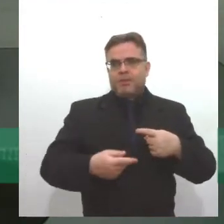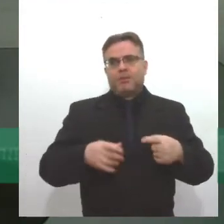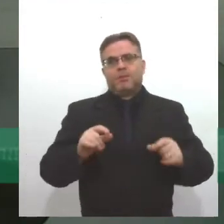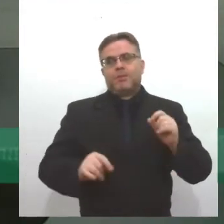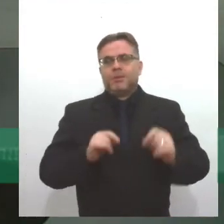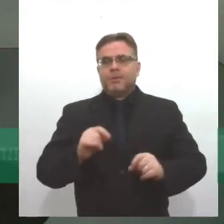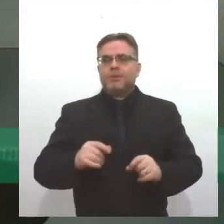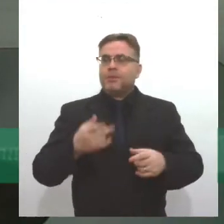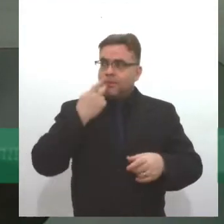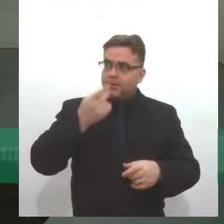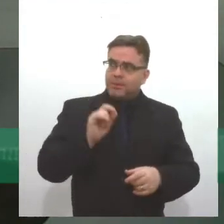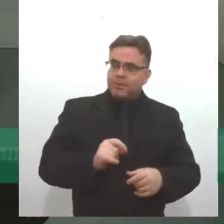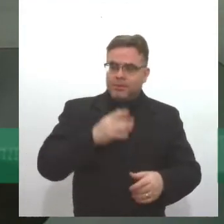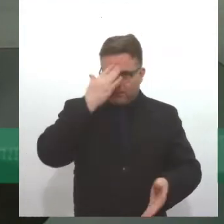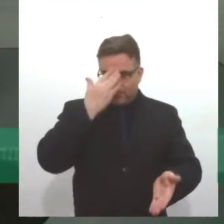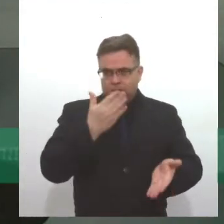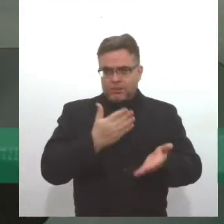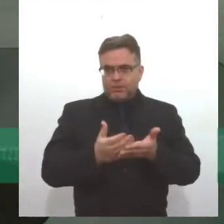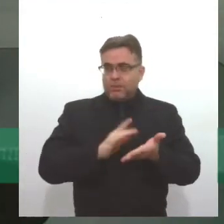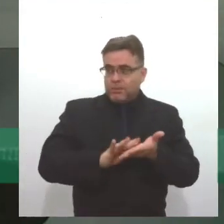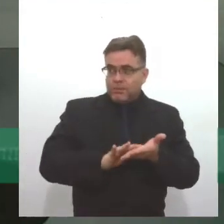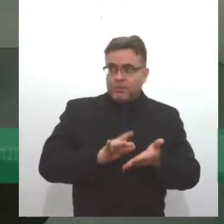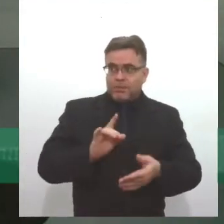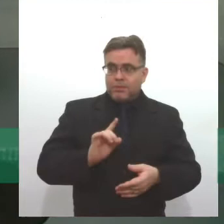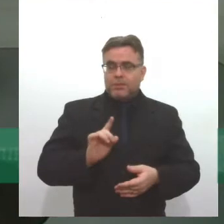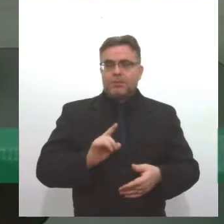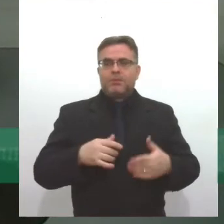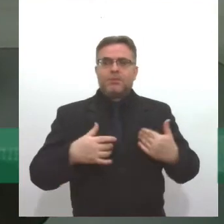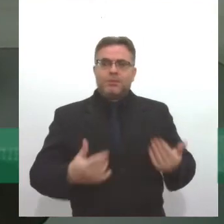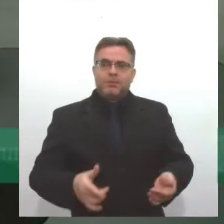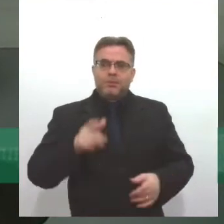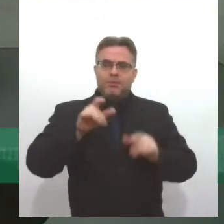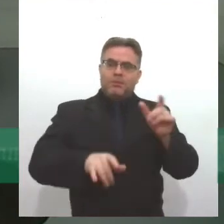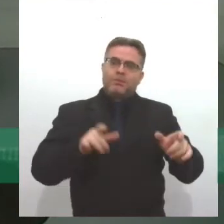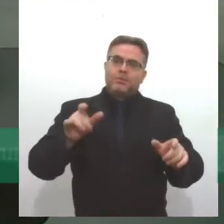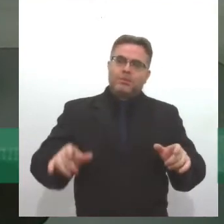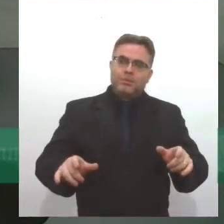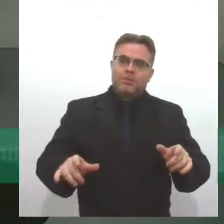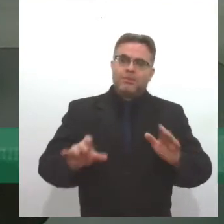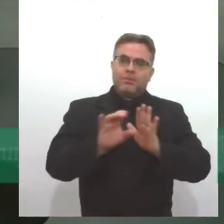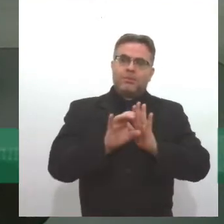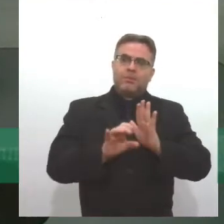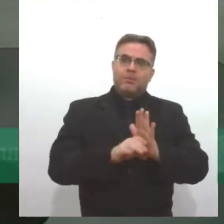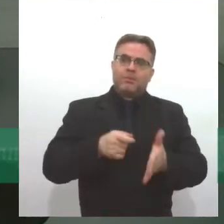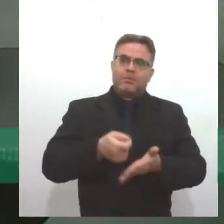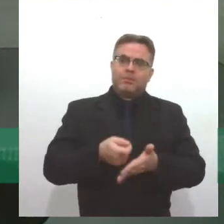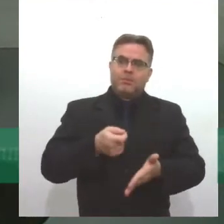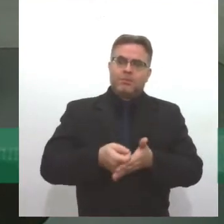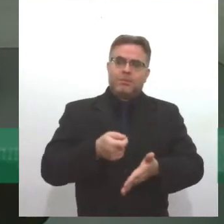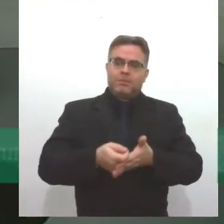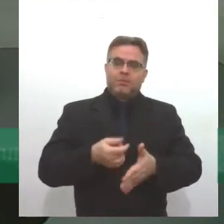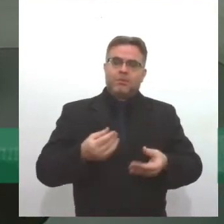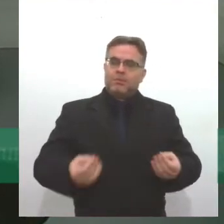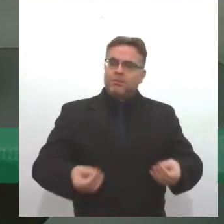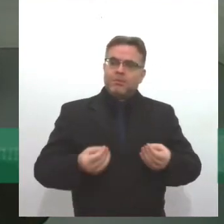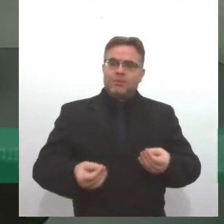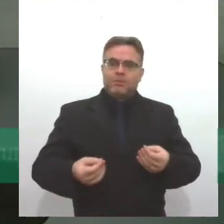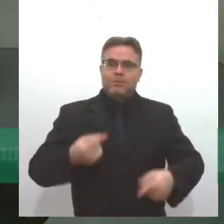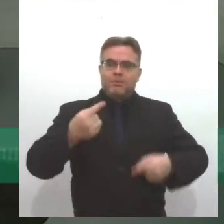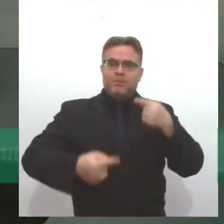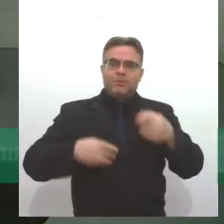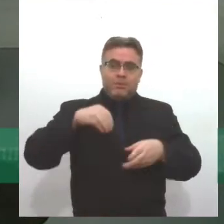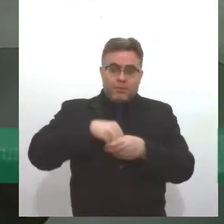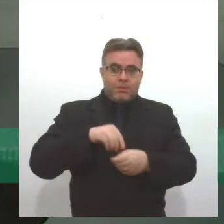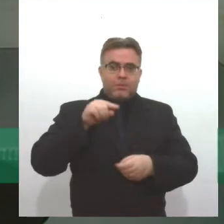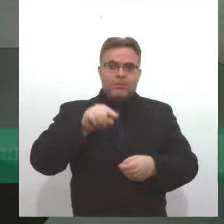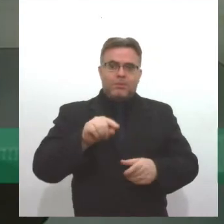por aí, não se confia em cigano, mas os ciganos, eles têm um código muito severo, tem uma política, vamos dizer assim,